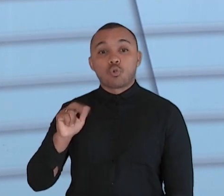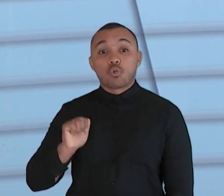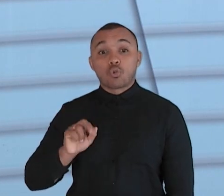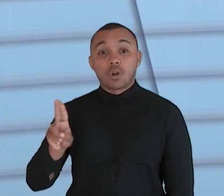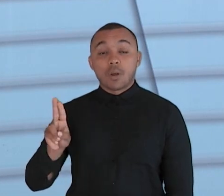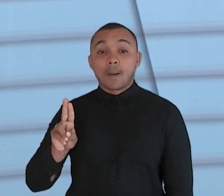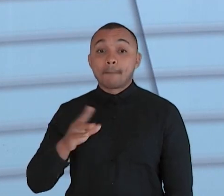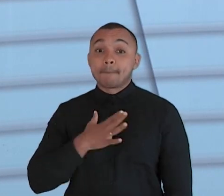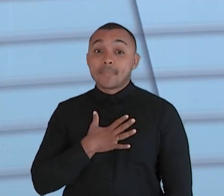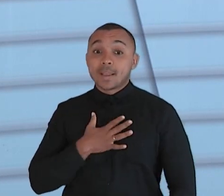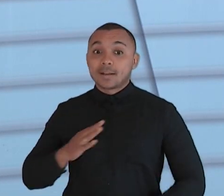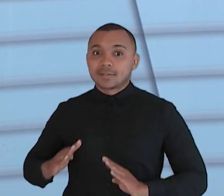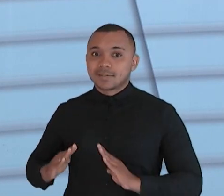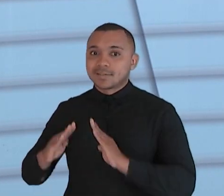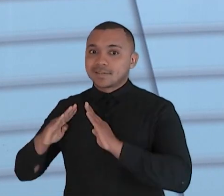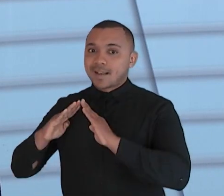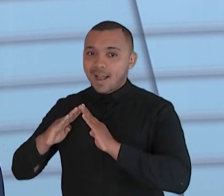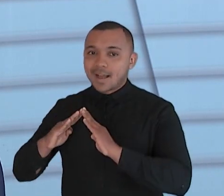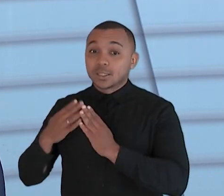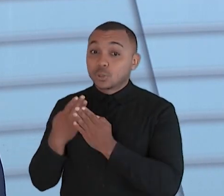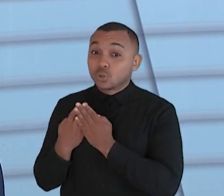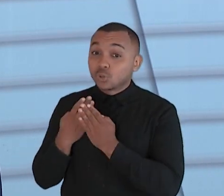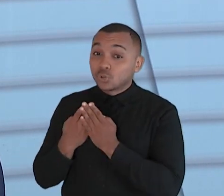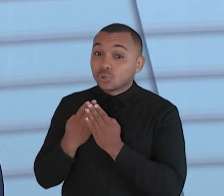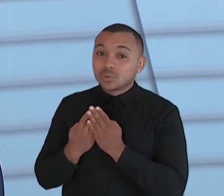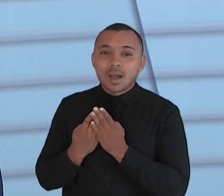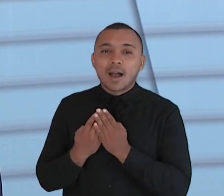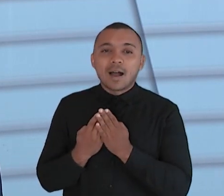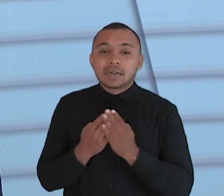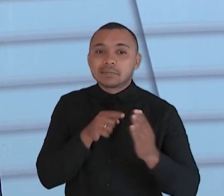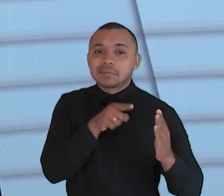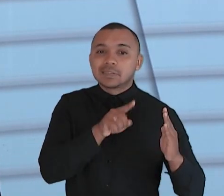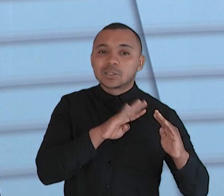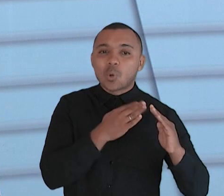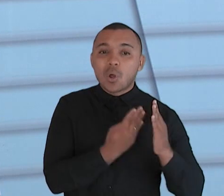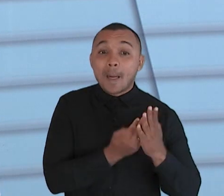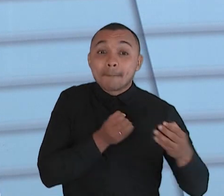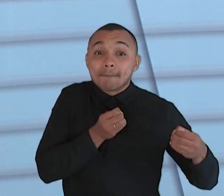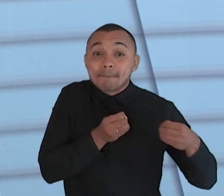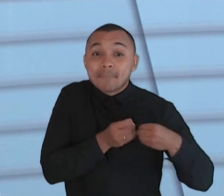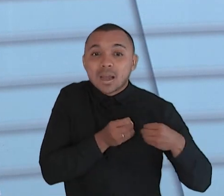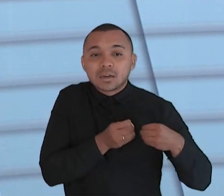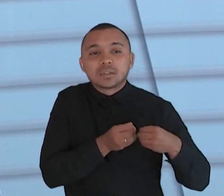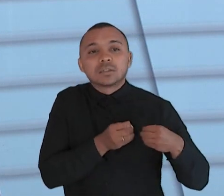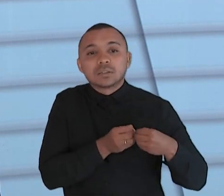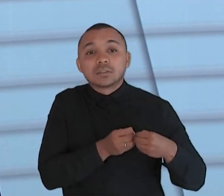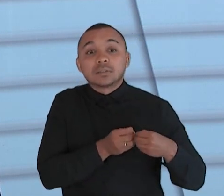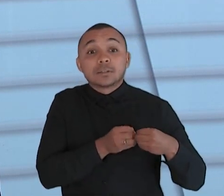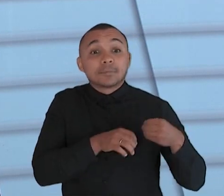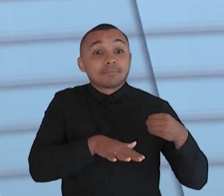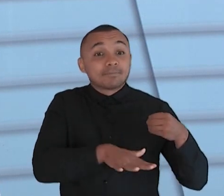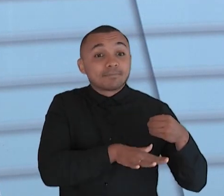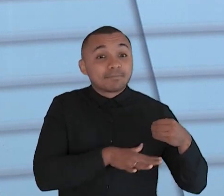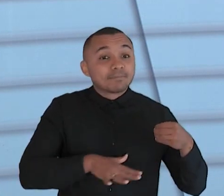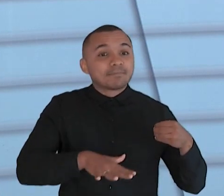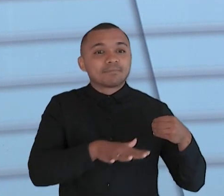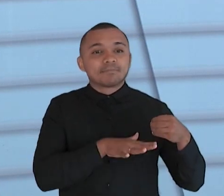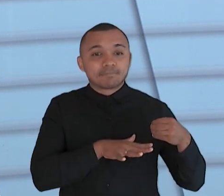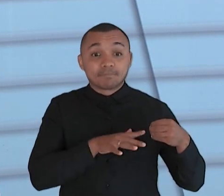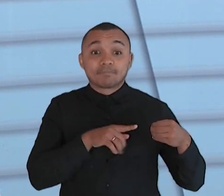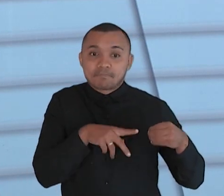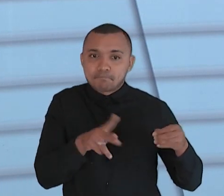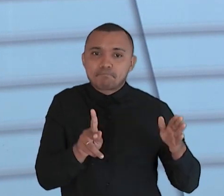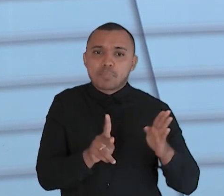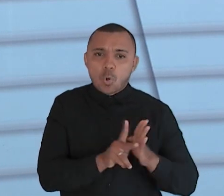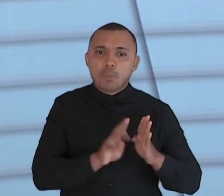próxima da minha casa para fazer o segundo grau era o Eudoro Correia, que é uma escola do Estado,